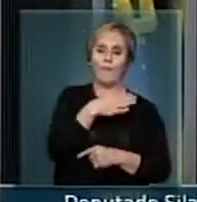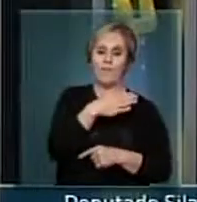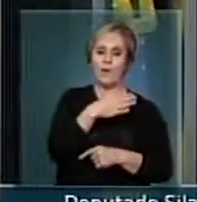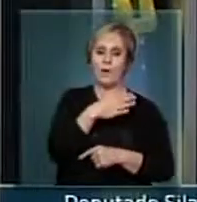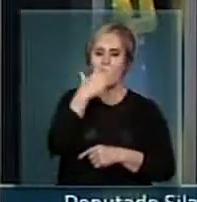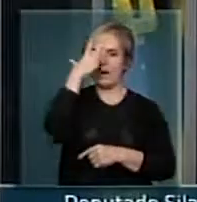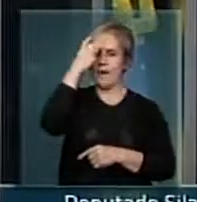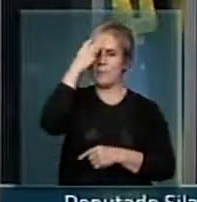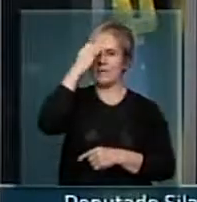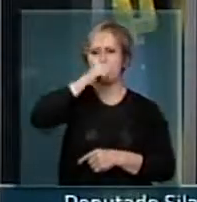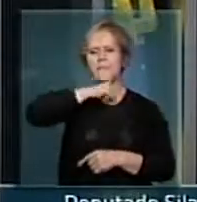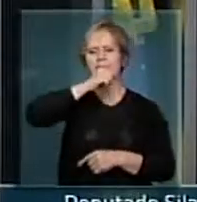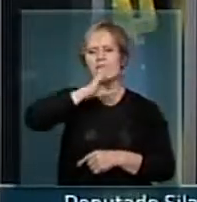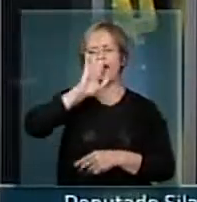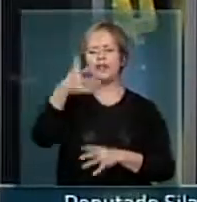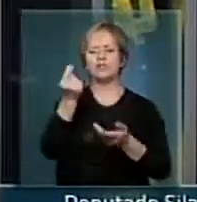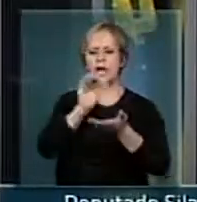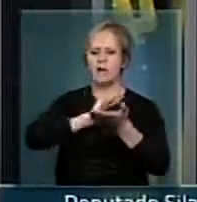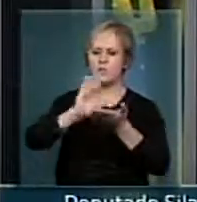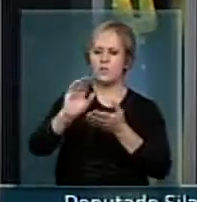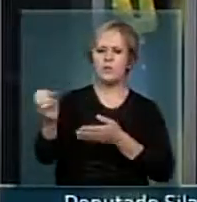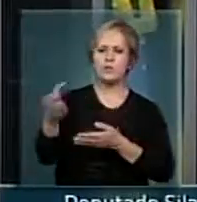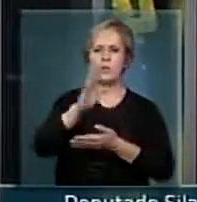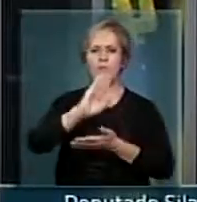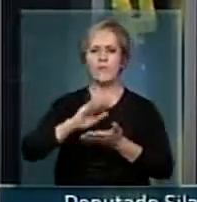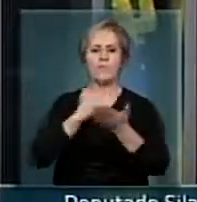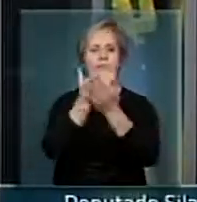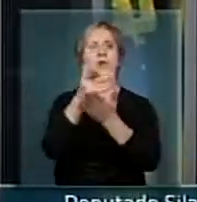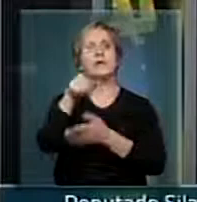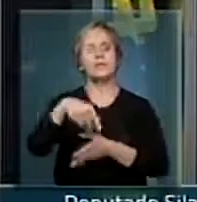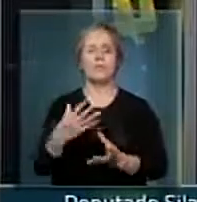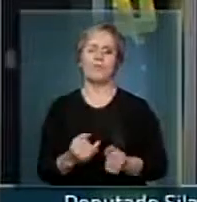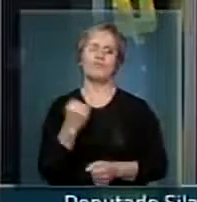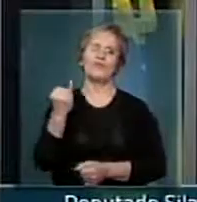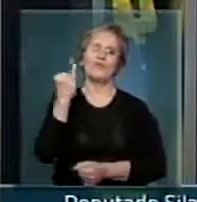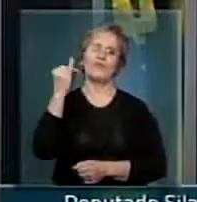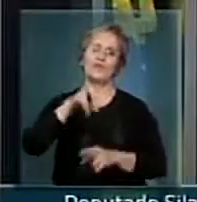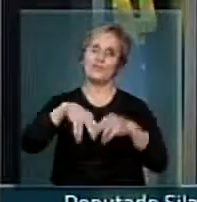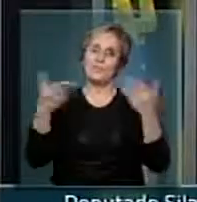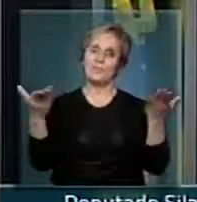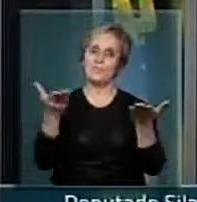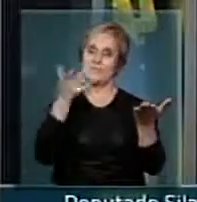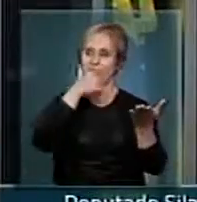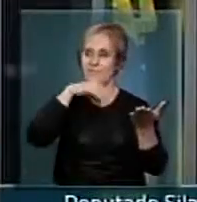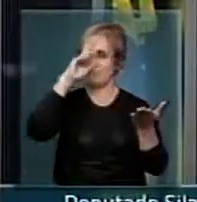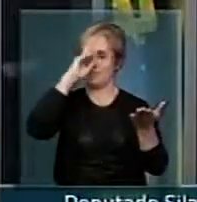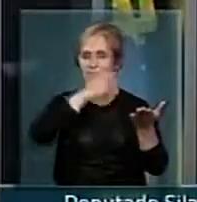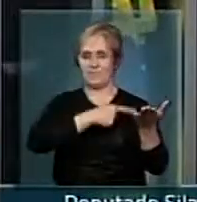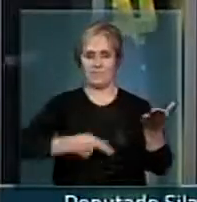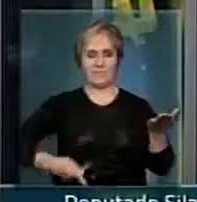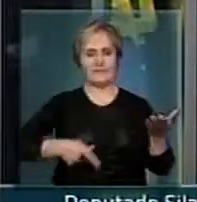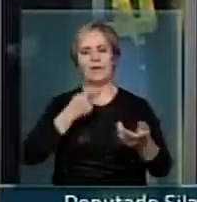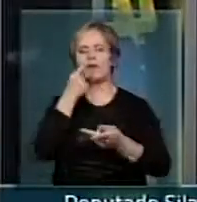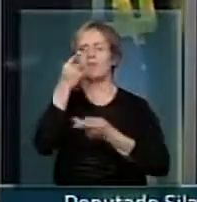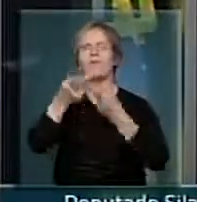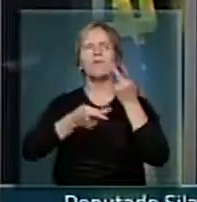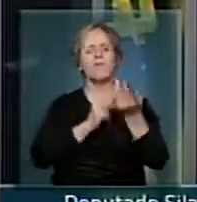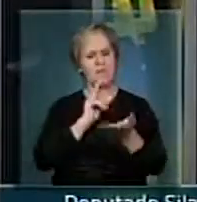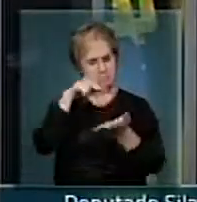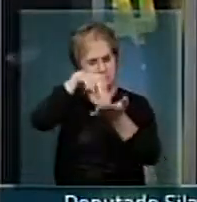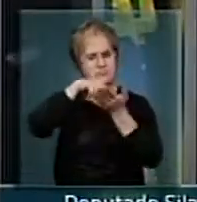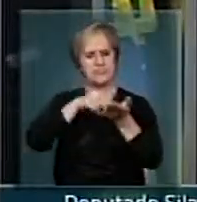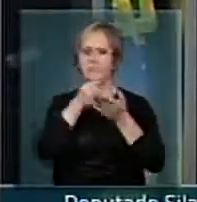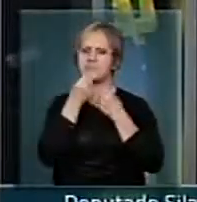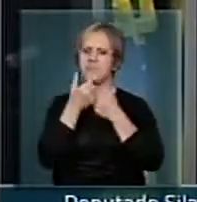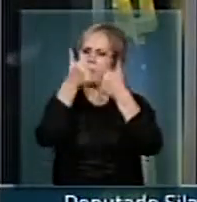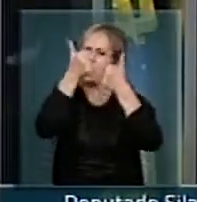amanhã serão precisos investimentos. Portanto, isso é muito importante. Portanto, fica aqui, senhor presidente, a minha palavra afirmativa